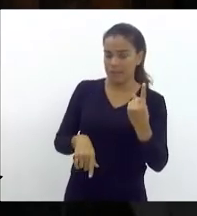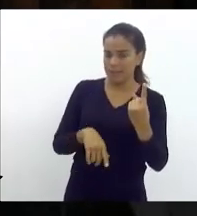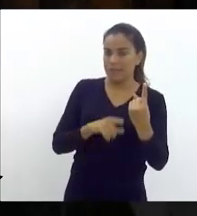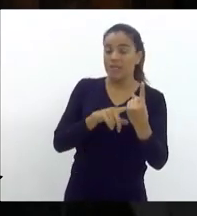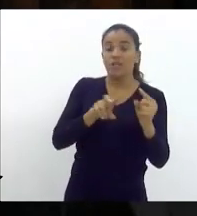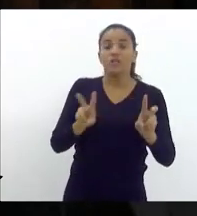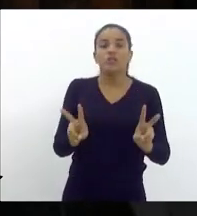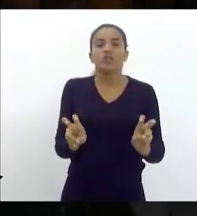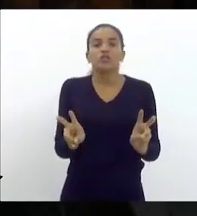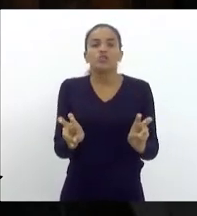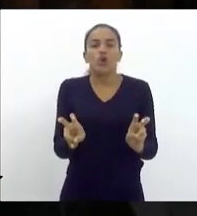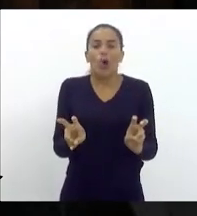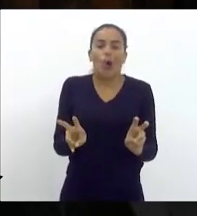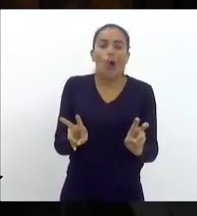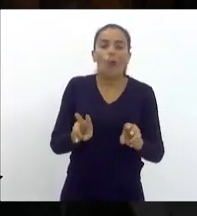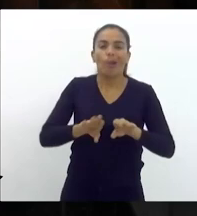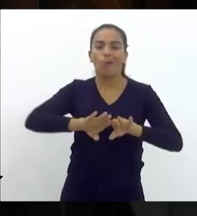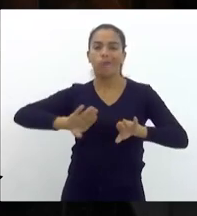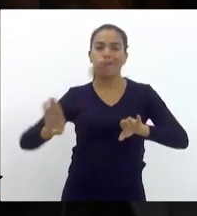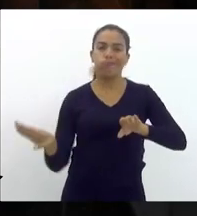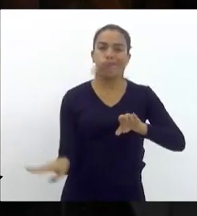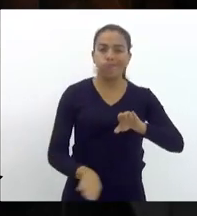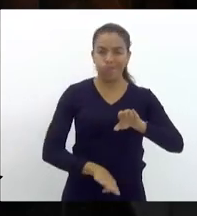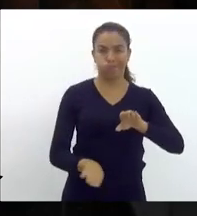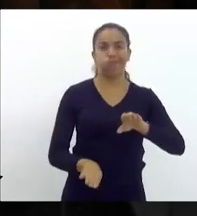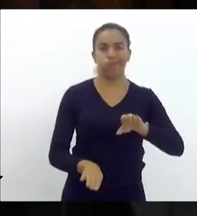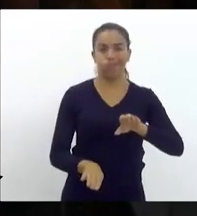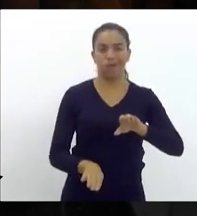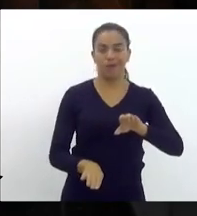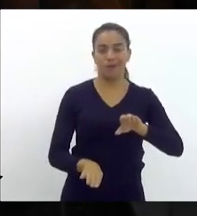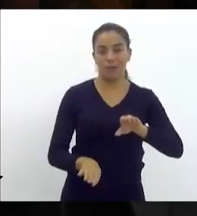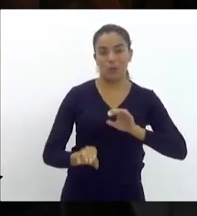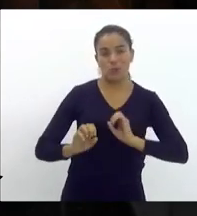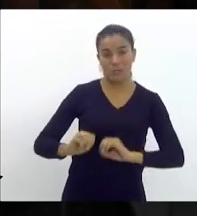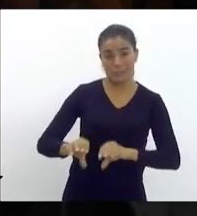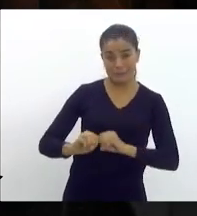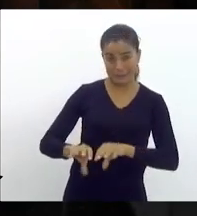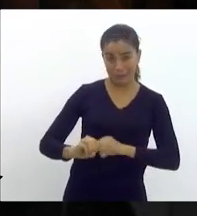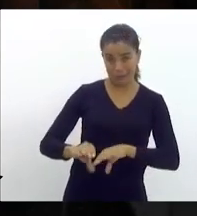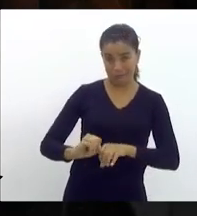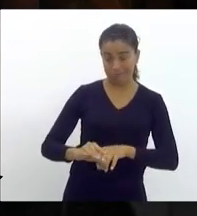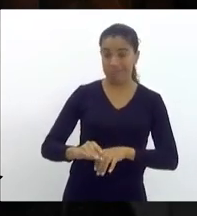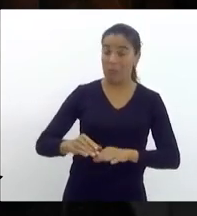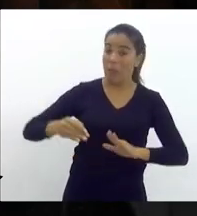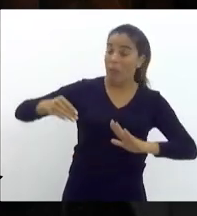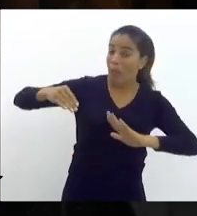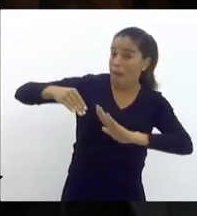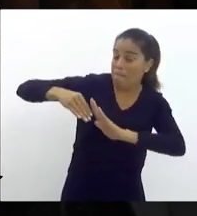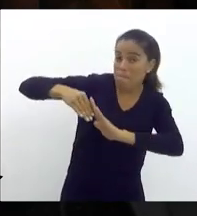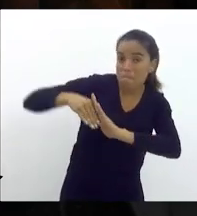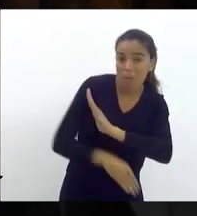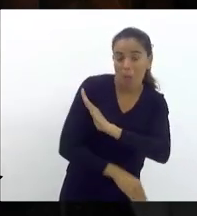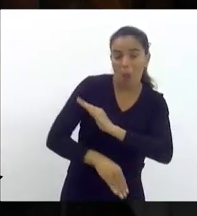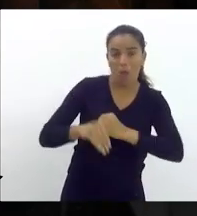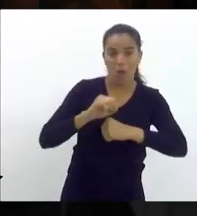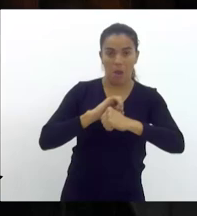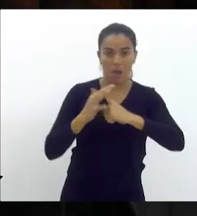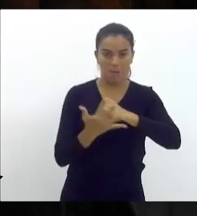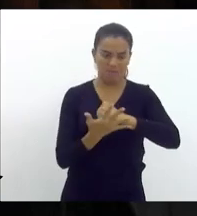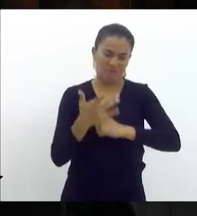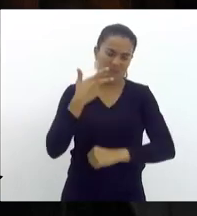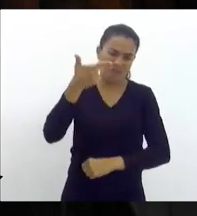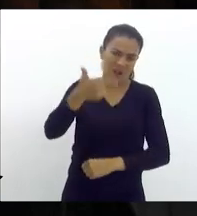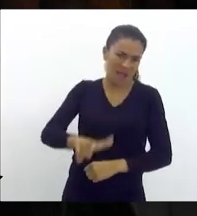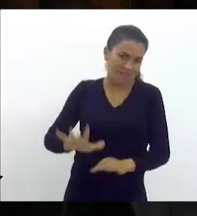sobre a baixa qualidade do ensino, que se agravou com a pandemia. Não vou